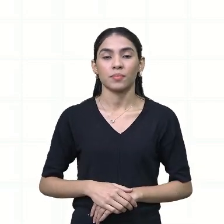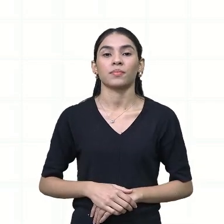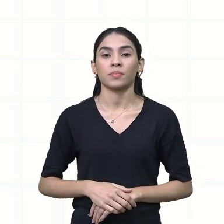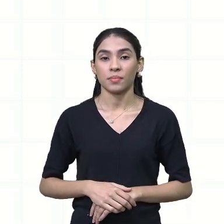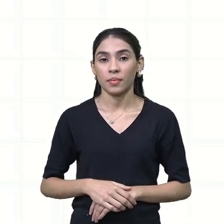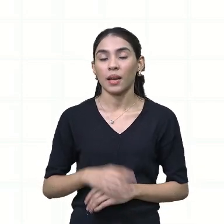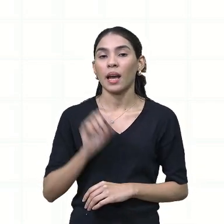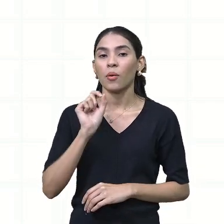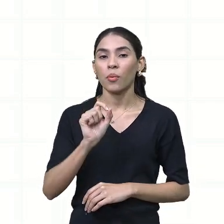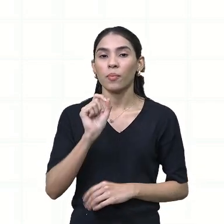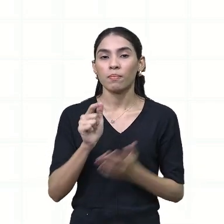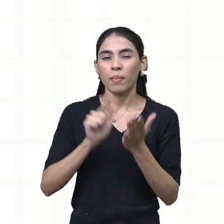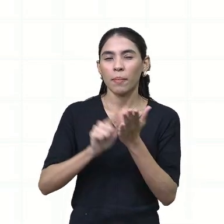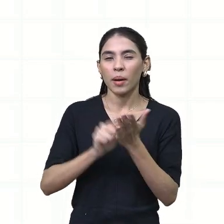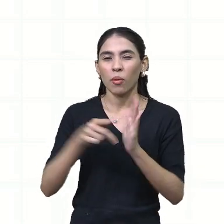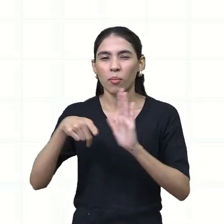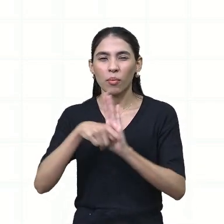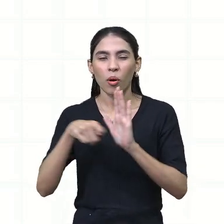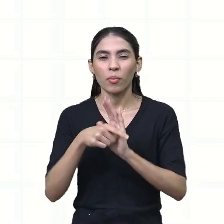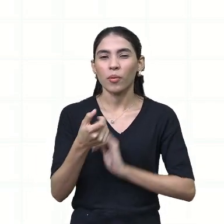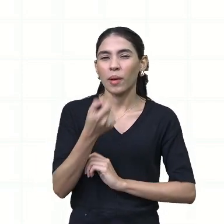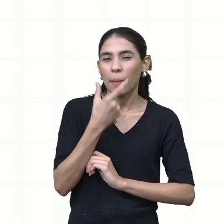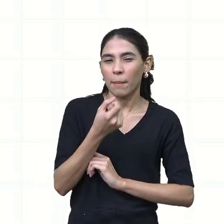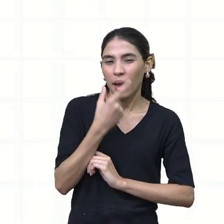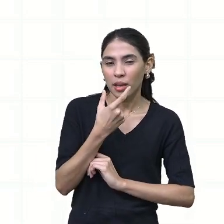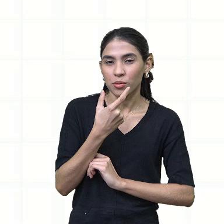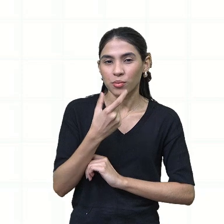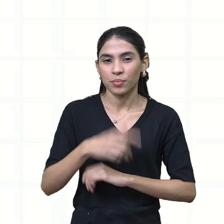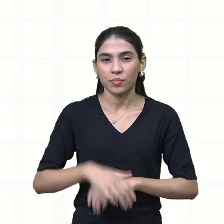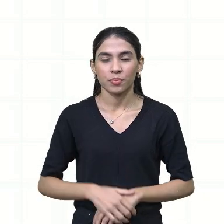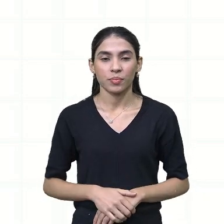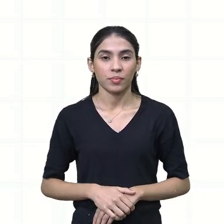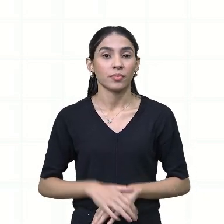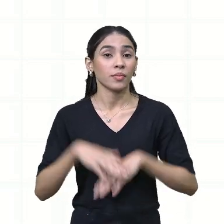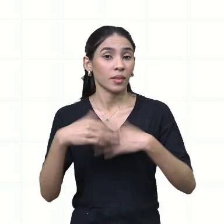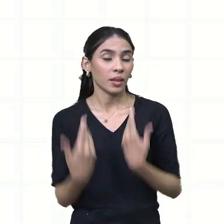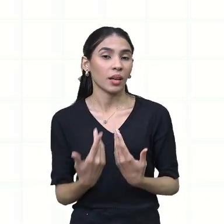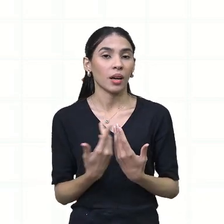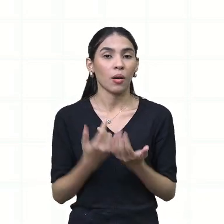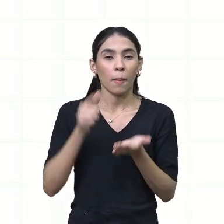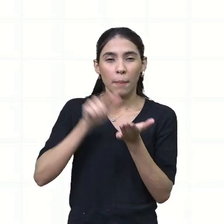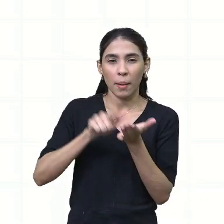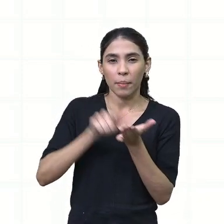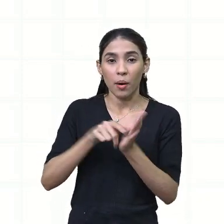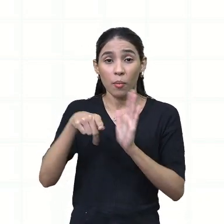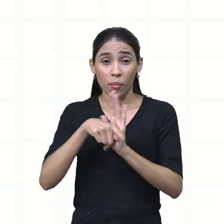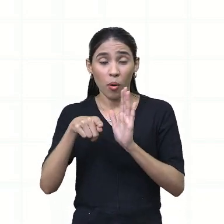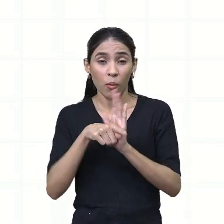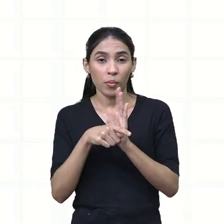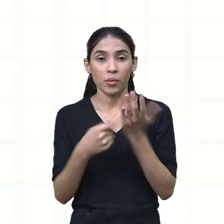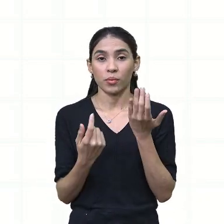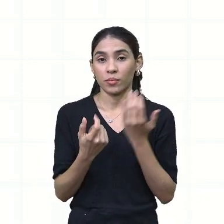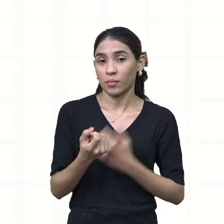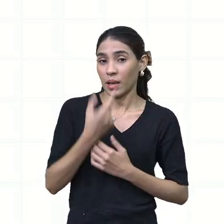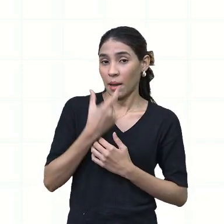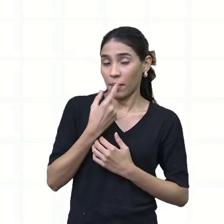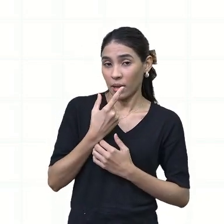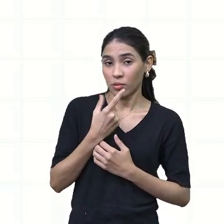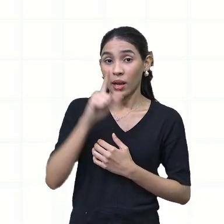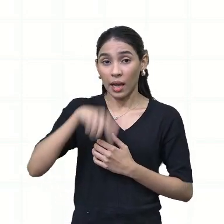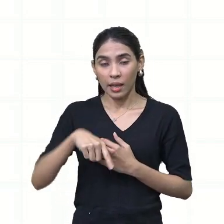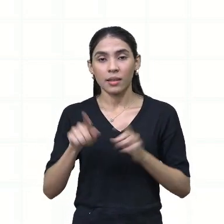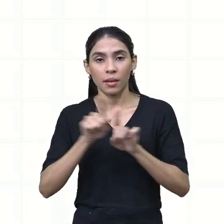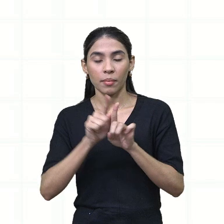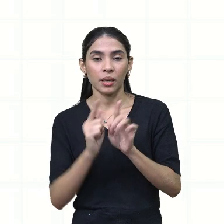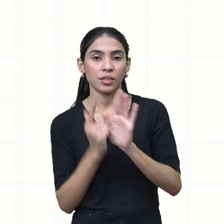de remédio, ok? Então, na verdade, a bula de remédio, ela é um gênero textual